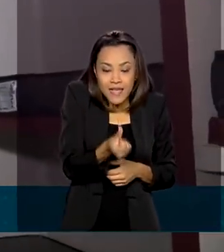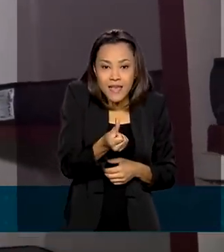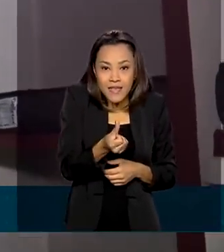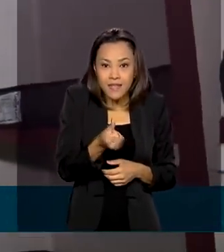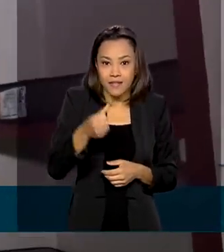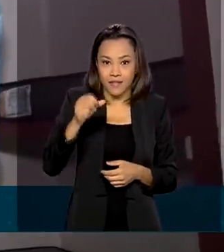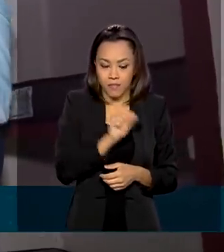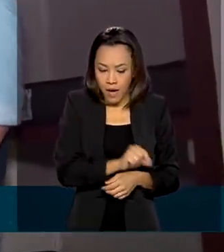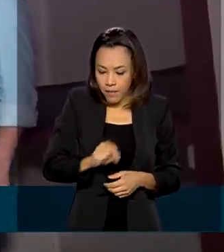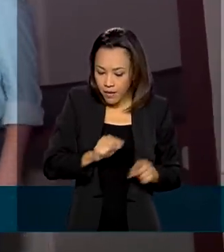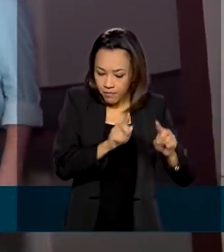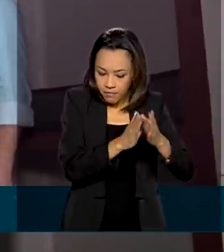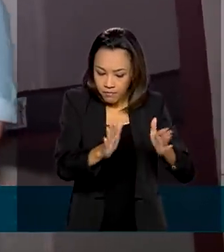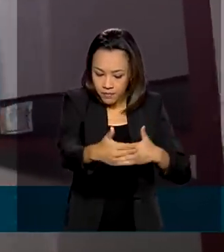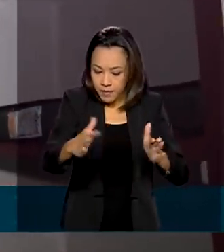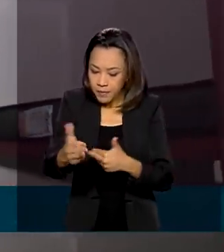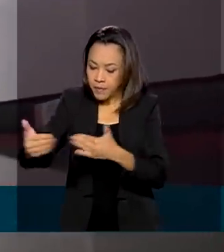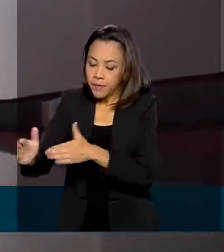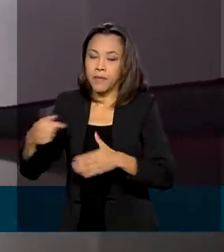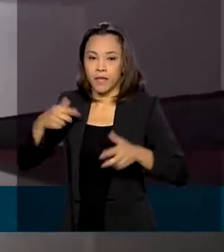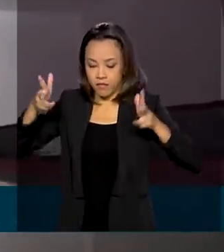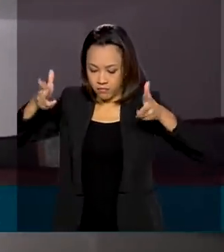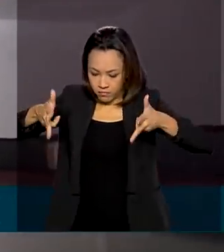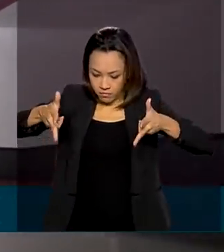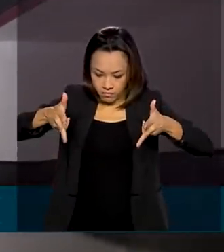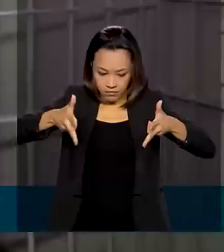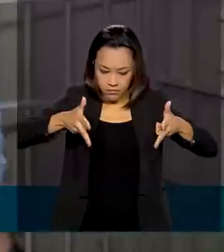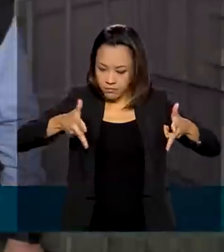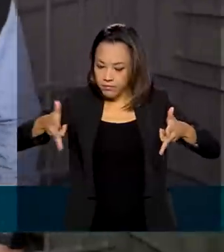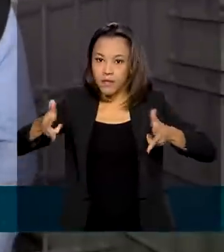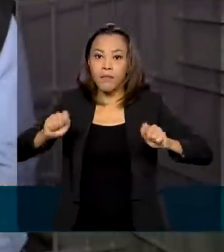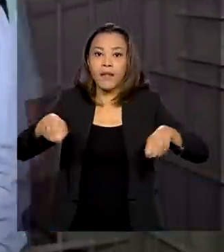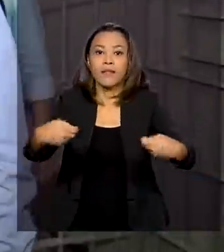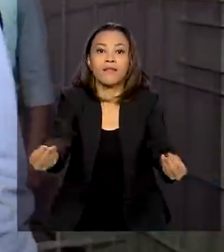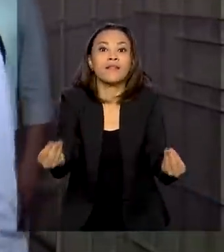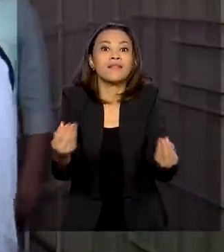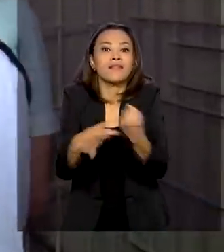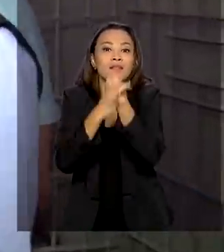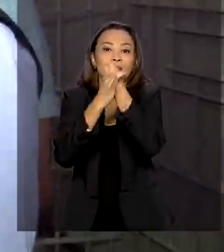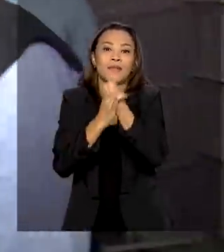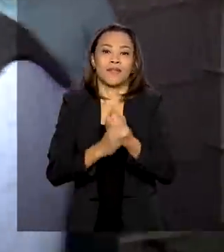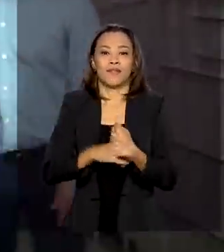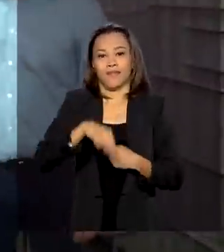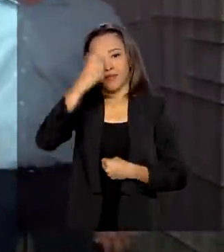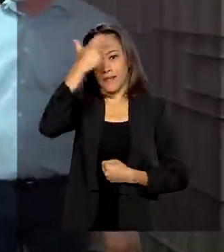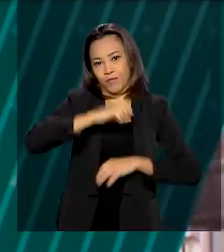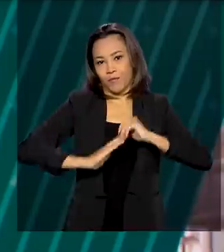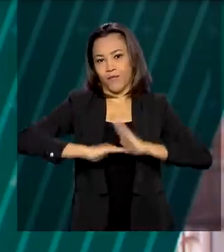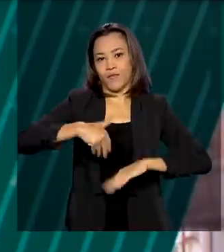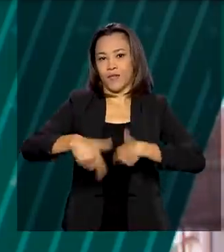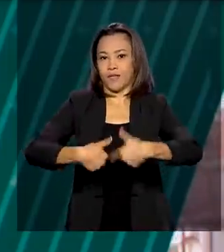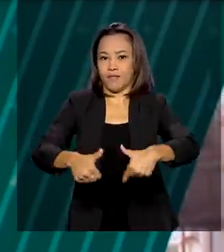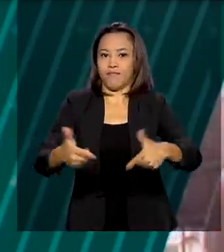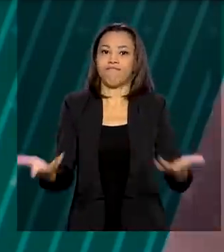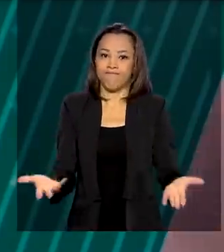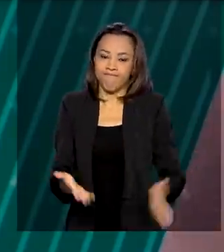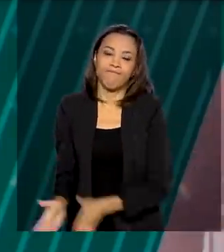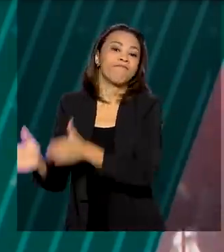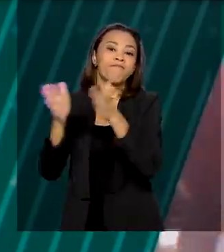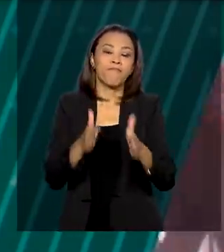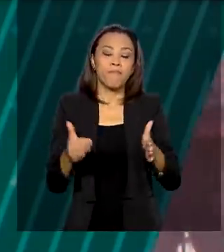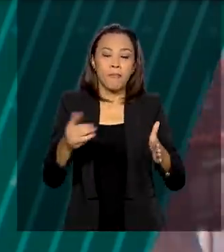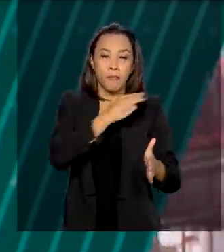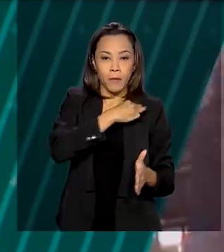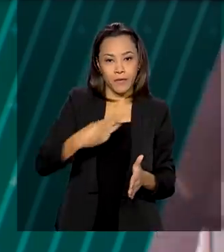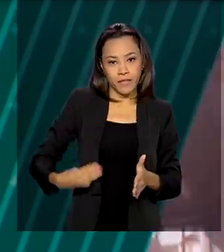monitoradas por circuito de câmeras, para dar mais segurança ao trabalho dos policiais penitenciários. O ministro da Justiça e